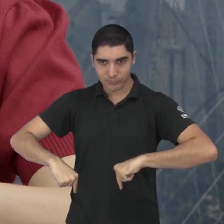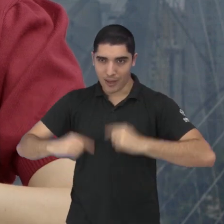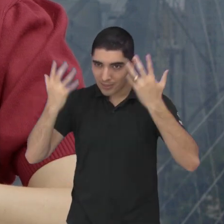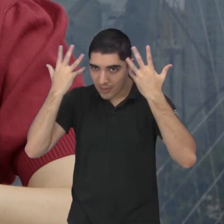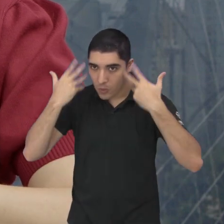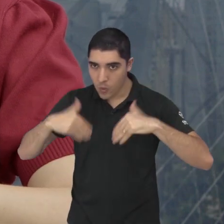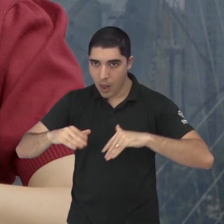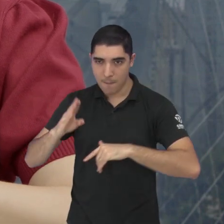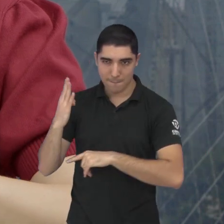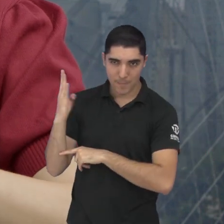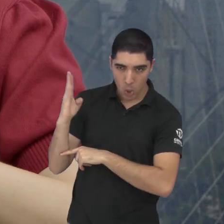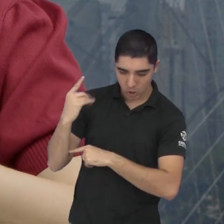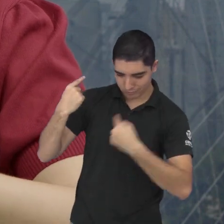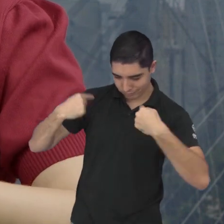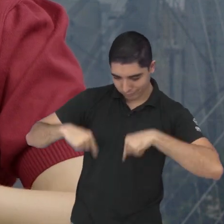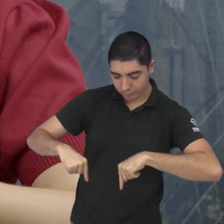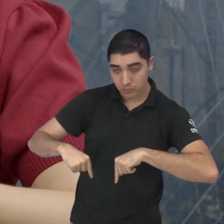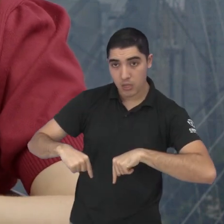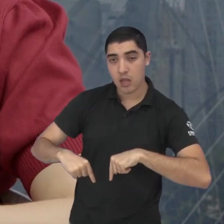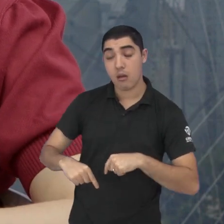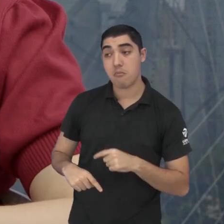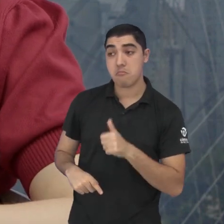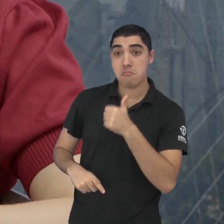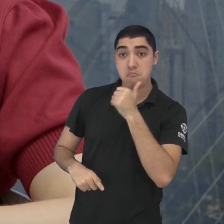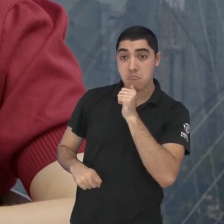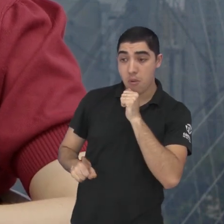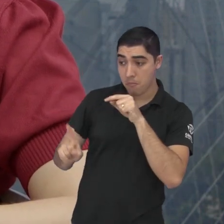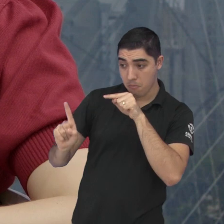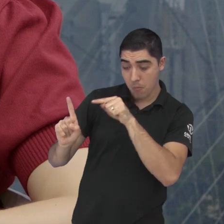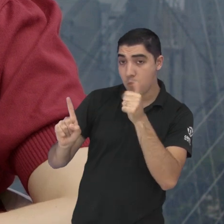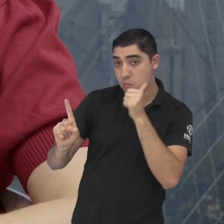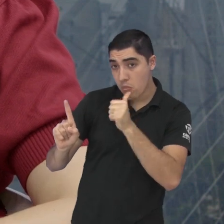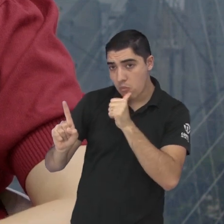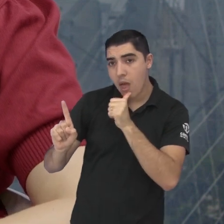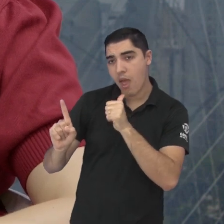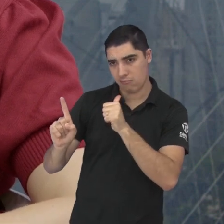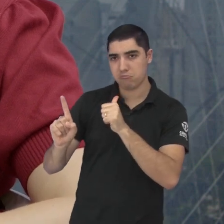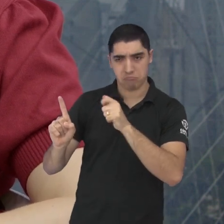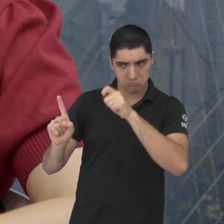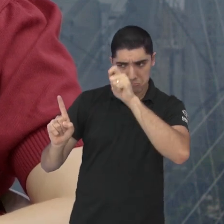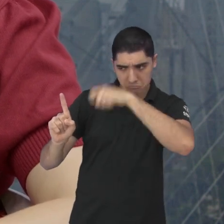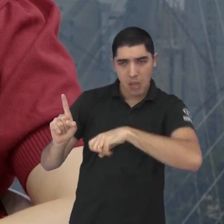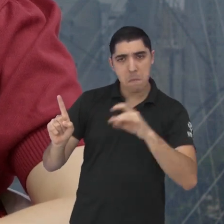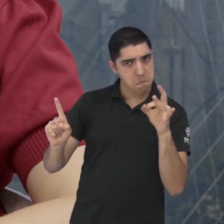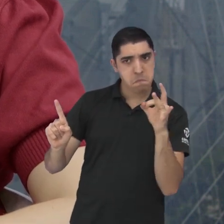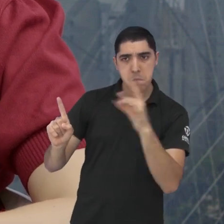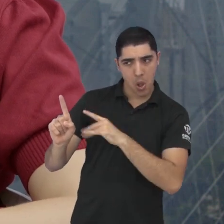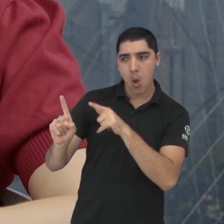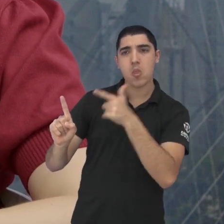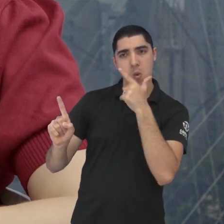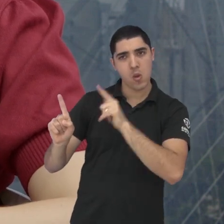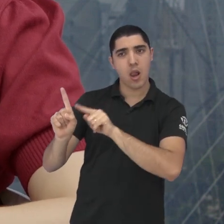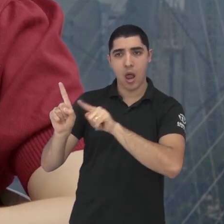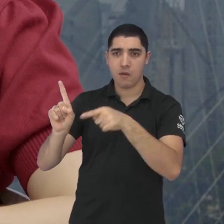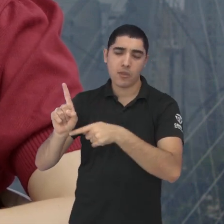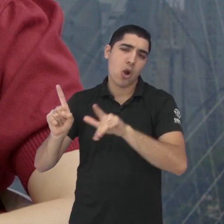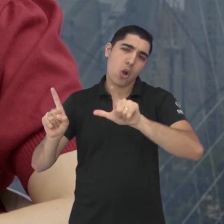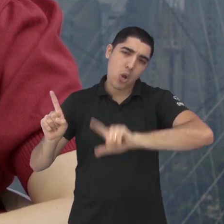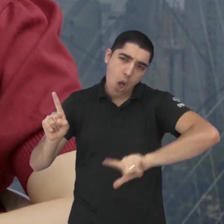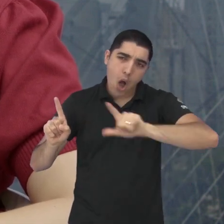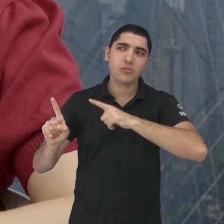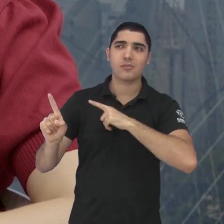está preparada para gestar, né, é claro que existem as exceções, existem mães que não têm essa